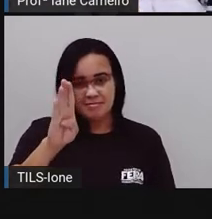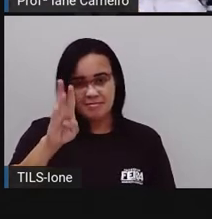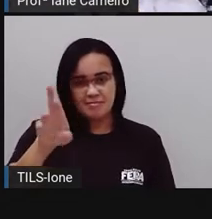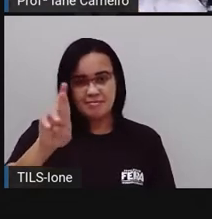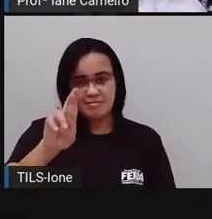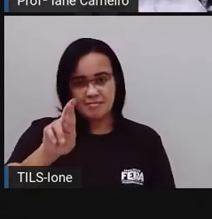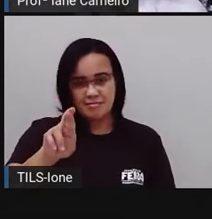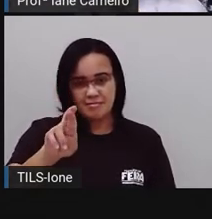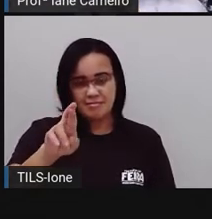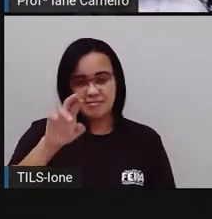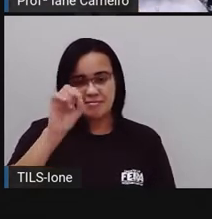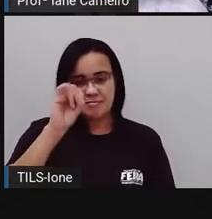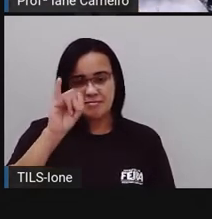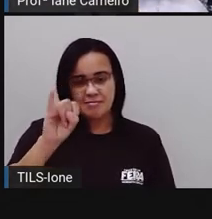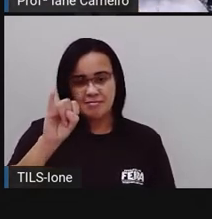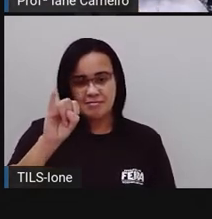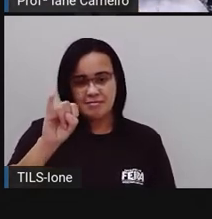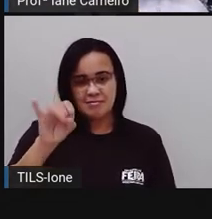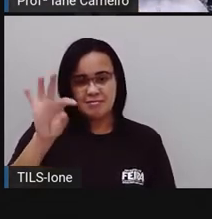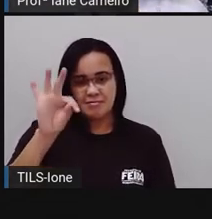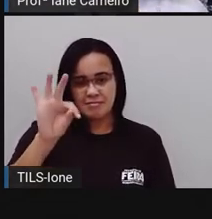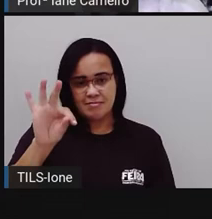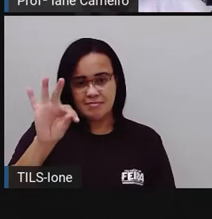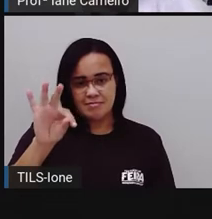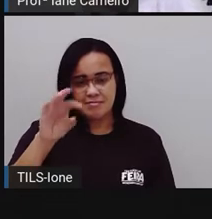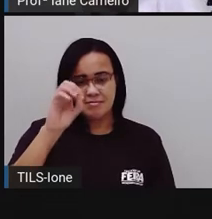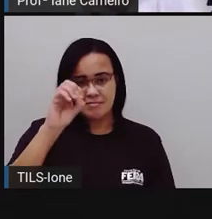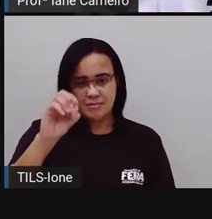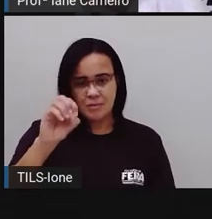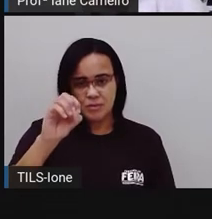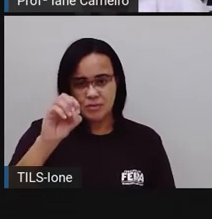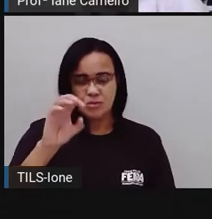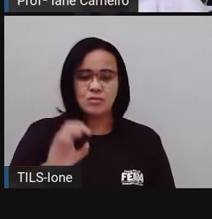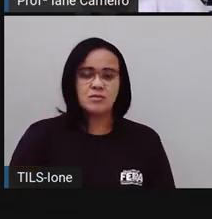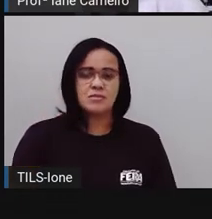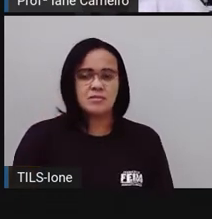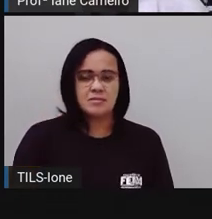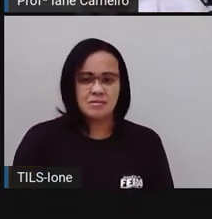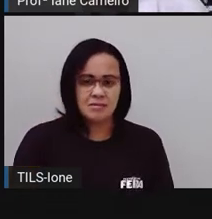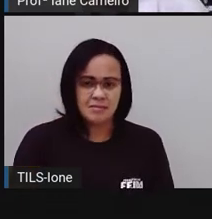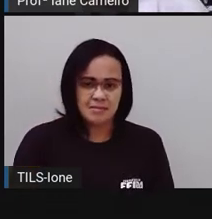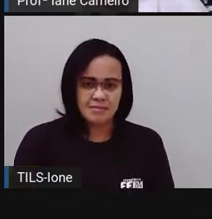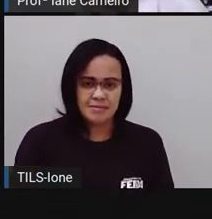Cabrito. Que é o filhote de quem? Da cabra. A prova vai dar um espaço aqui pra ficar melhor.